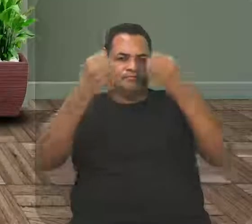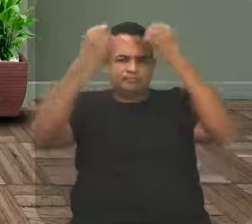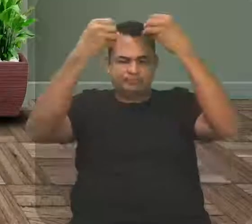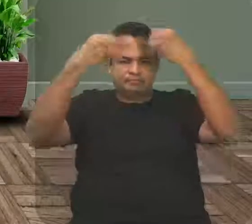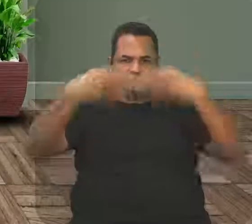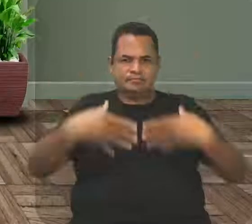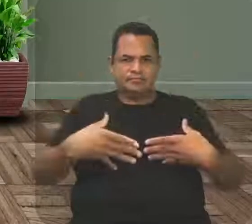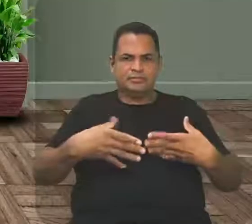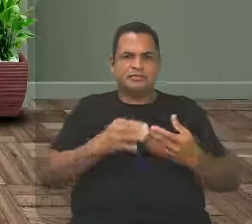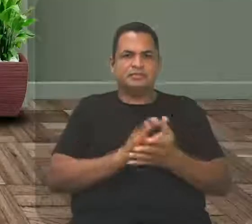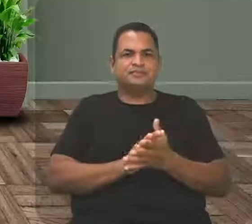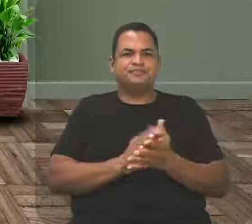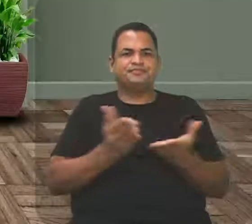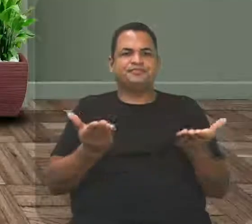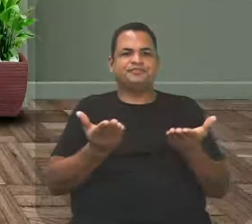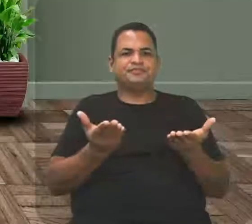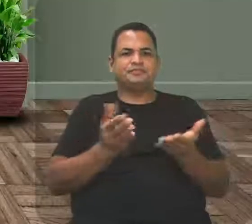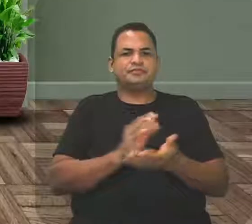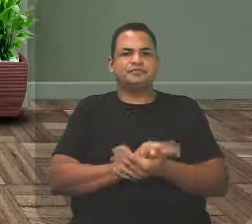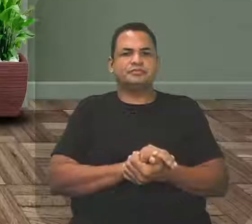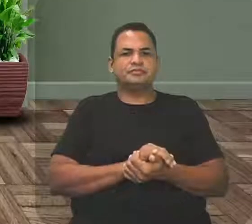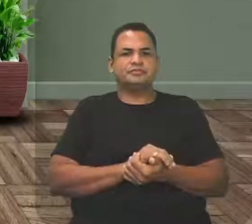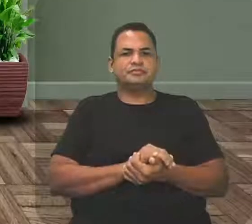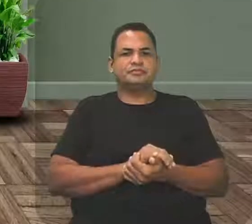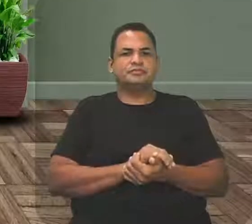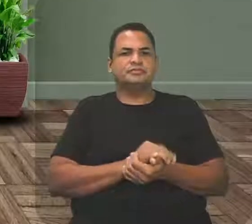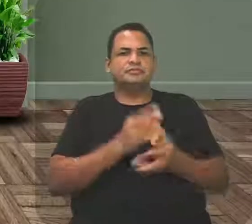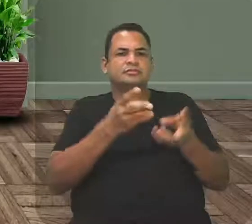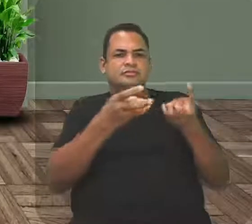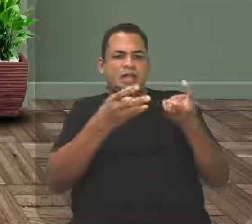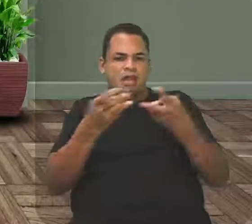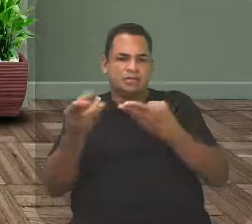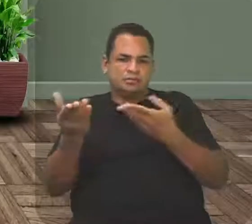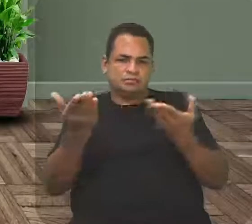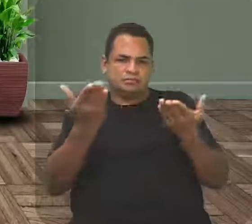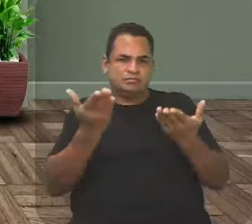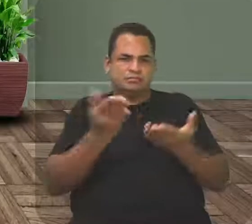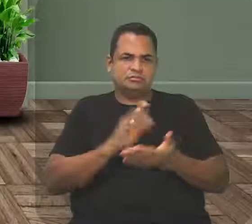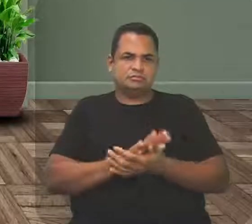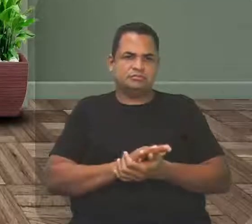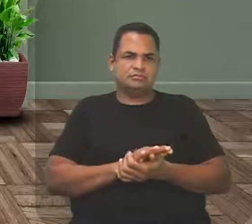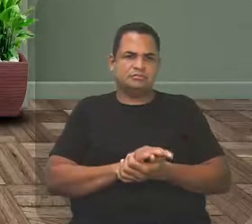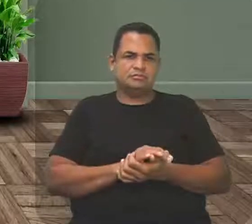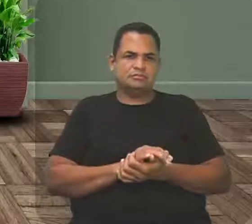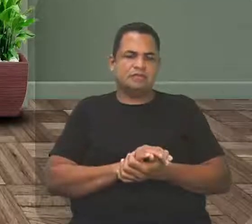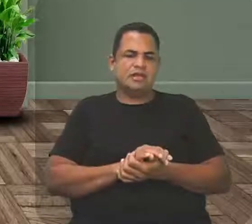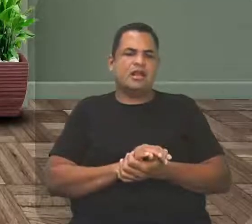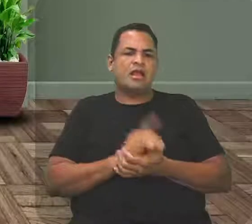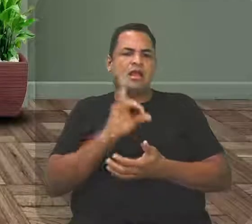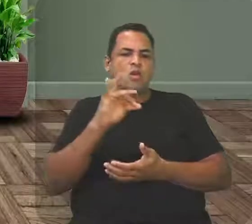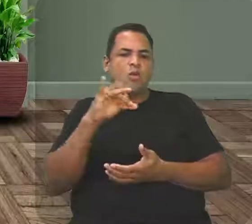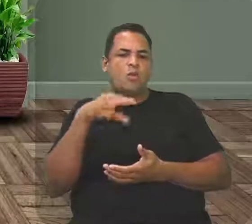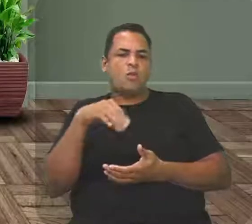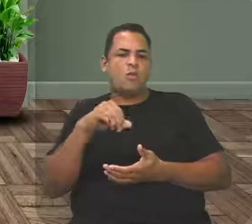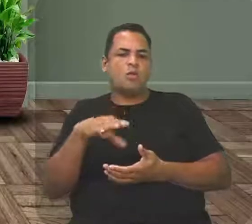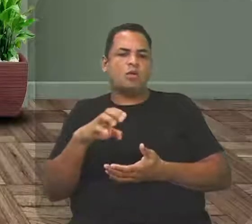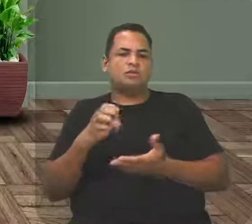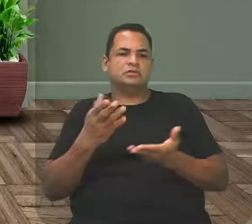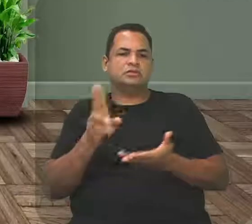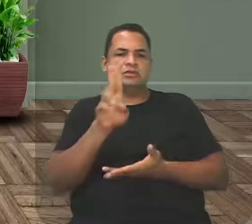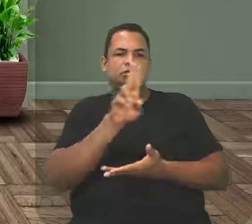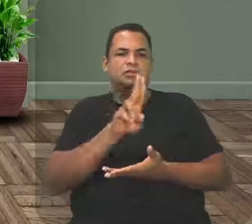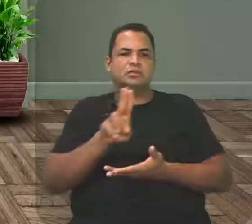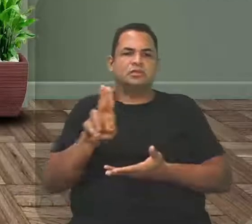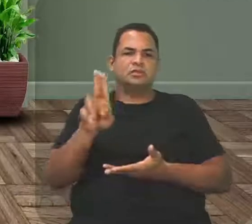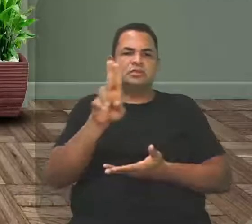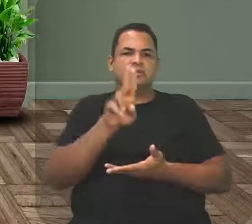Olha a minha intimidade com a sua. Carlos! Percebam que Carlos... Oh, meu querido Drummond. Ele usa aí,